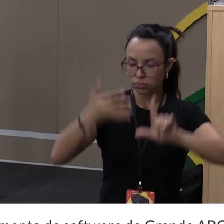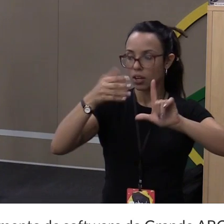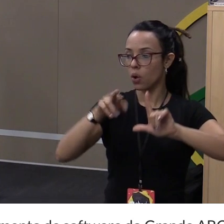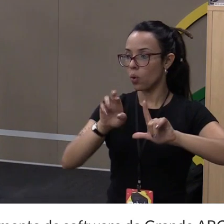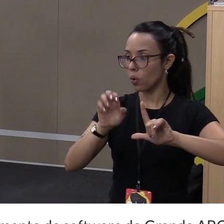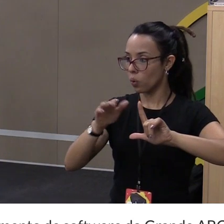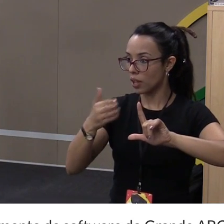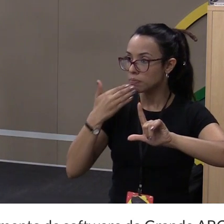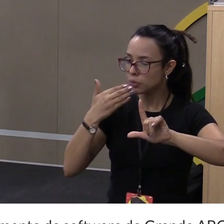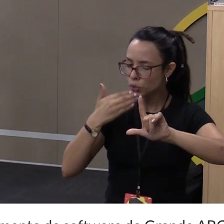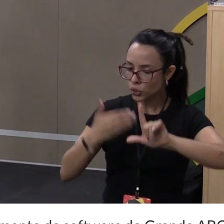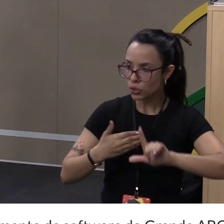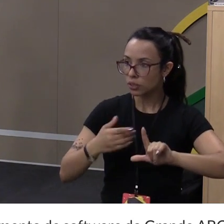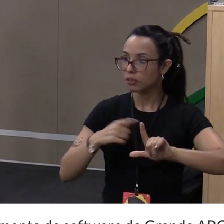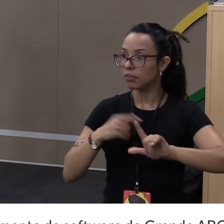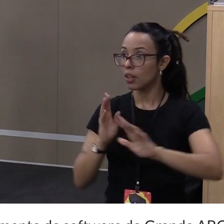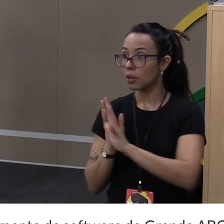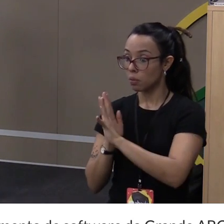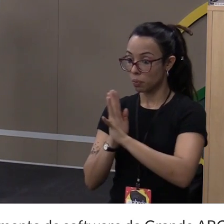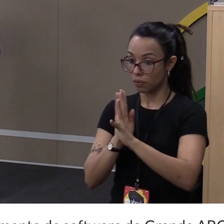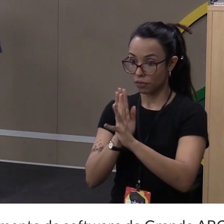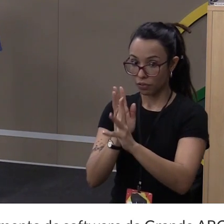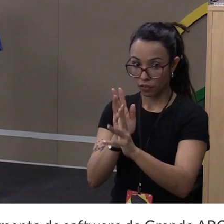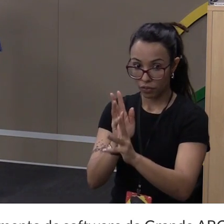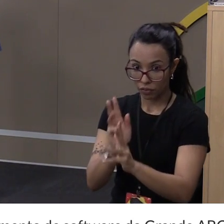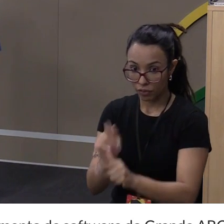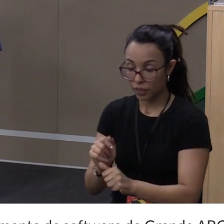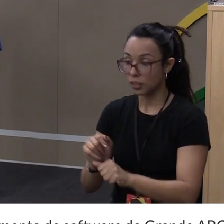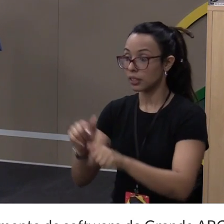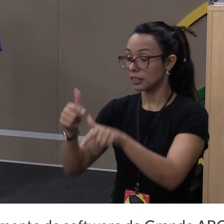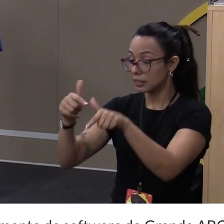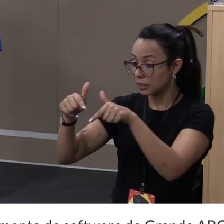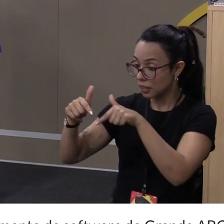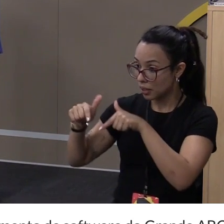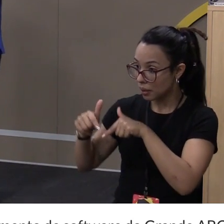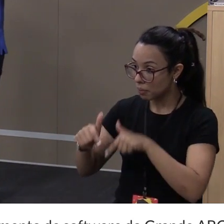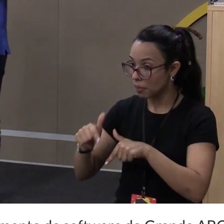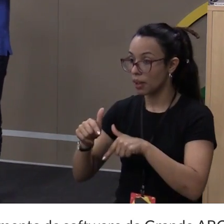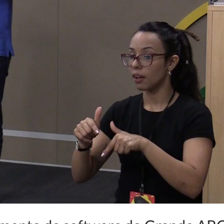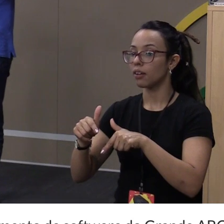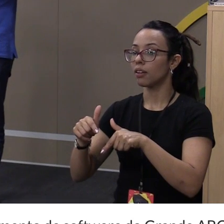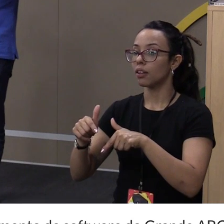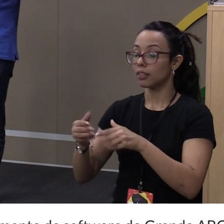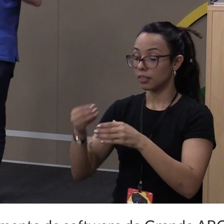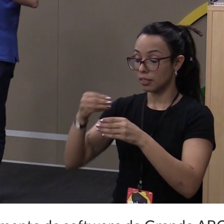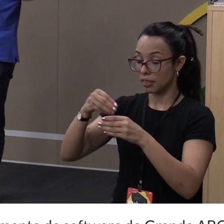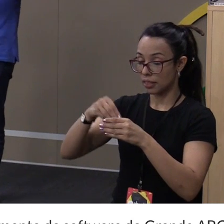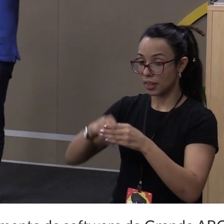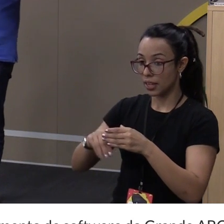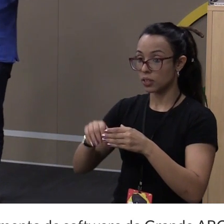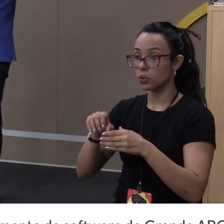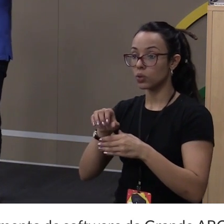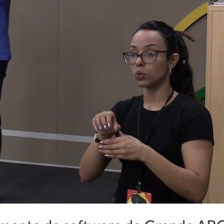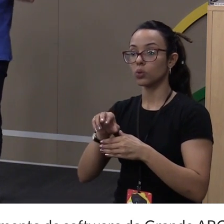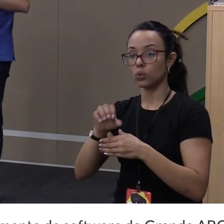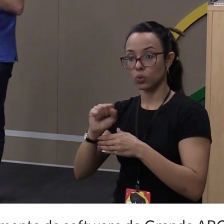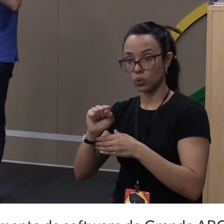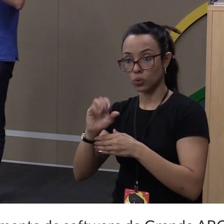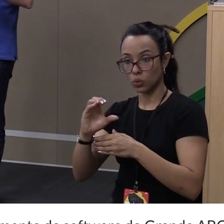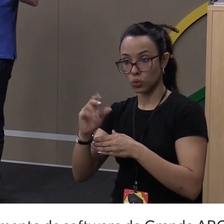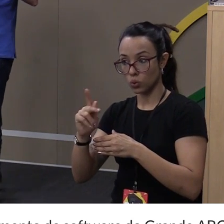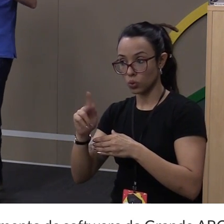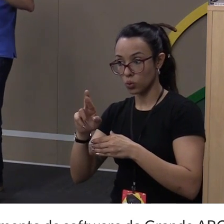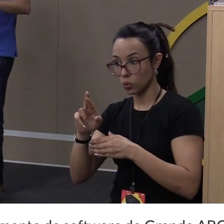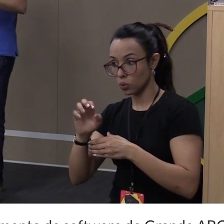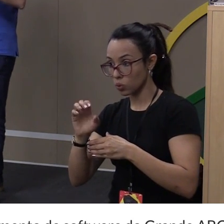Ele tem uma fila que trabalha no core do scrap para poder sequenciar